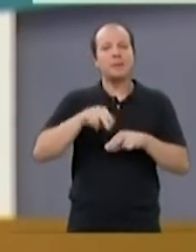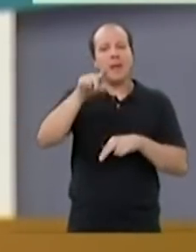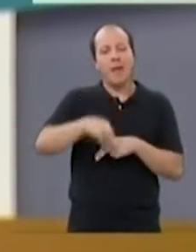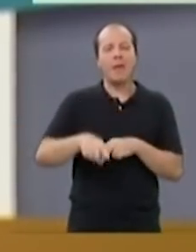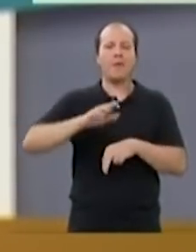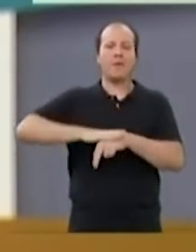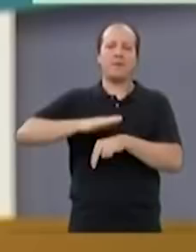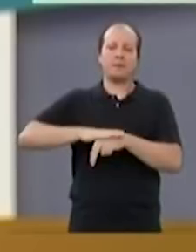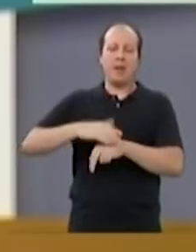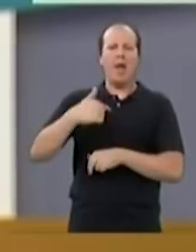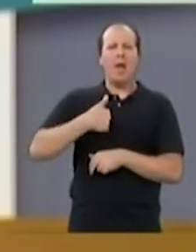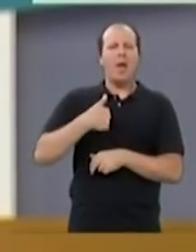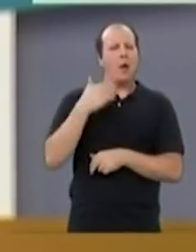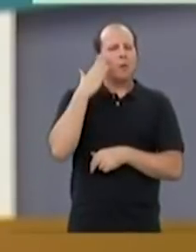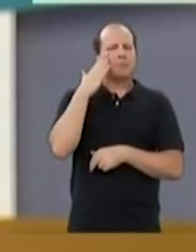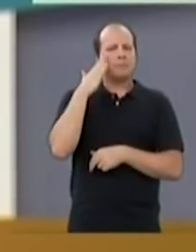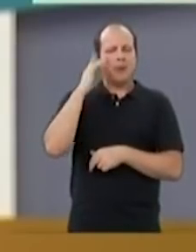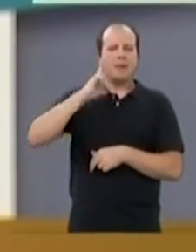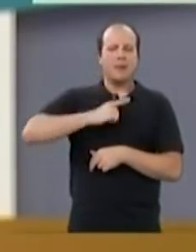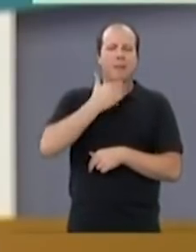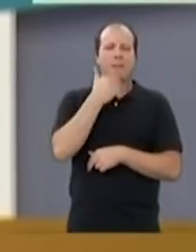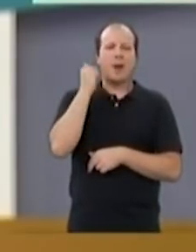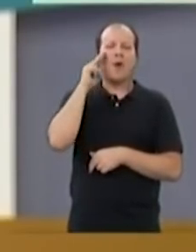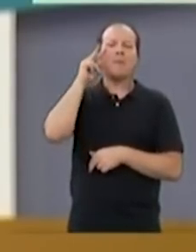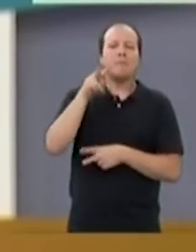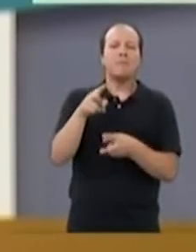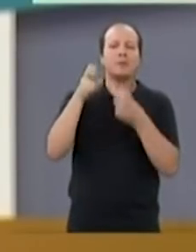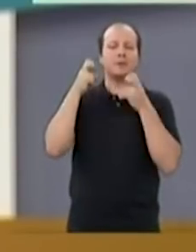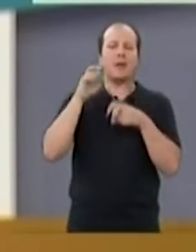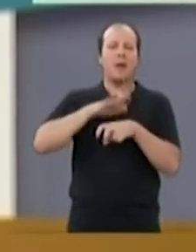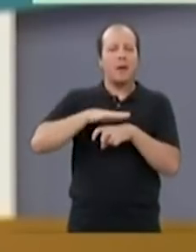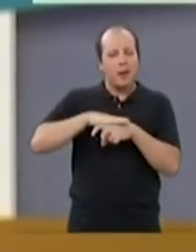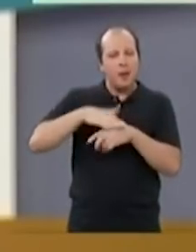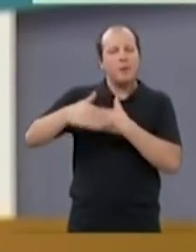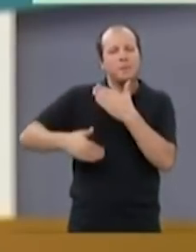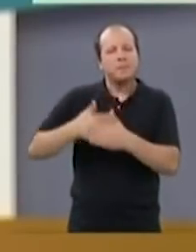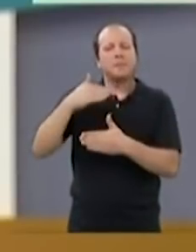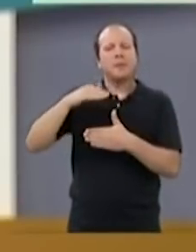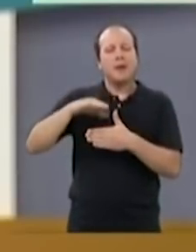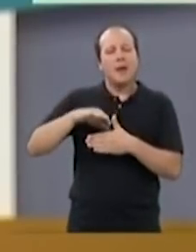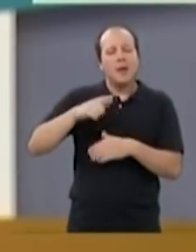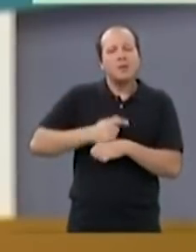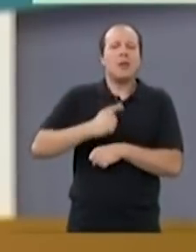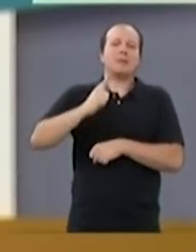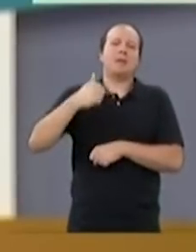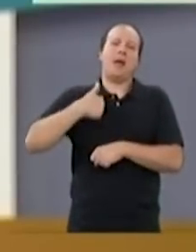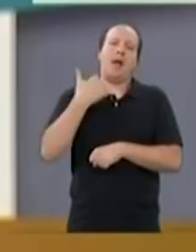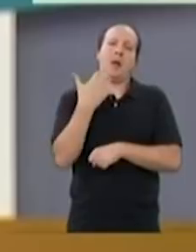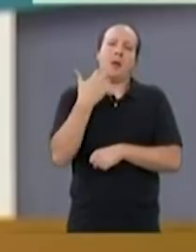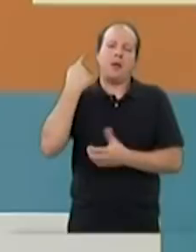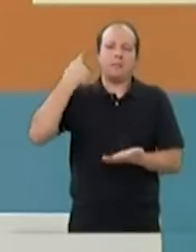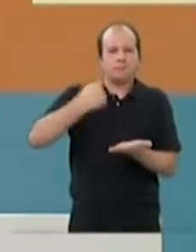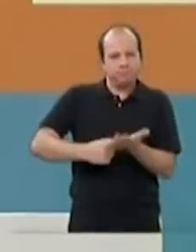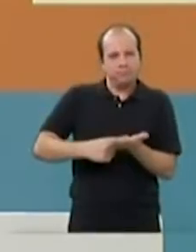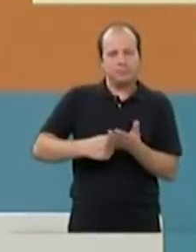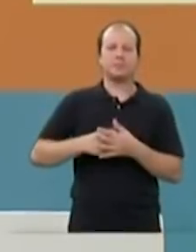fazer. Eu tenho os melhores comigo para poder gerenciar. E é assim que eu vou governar.